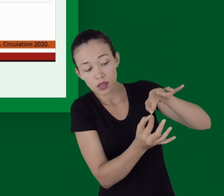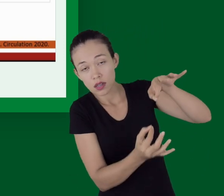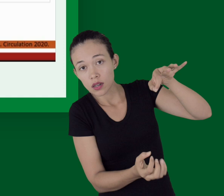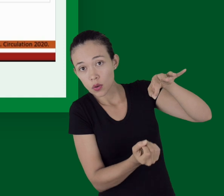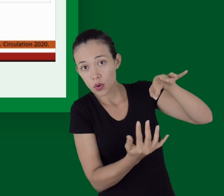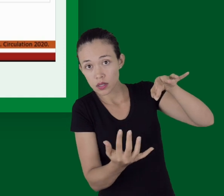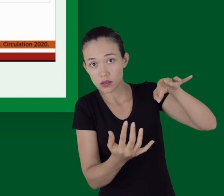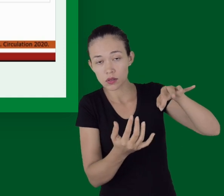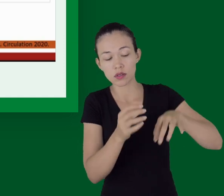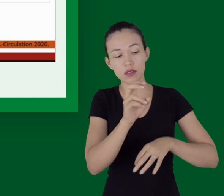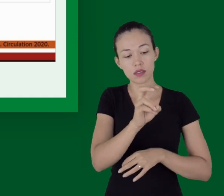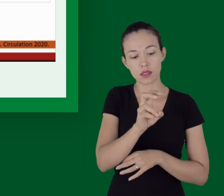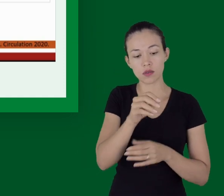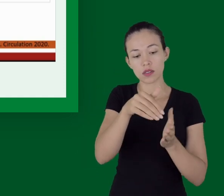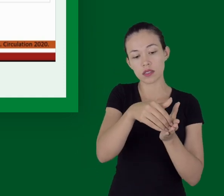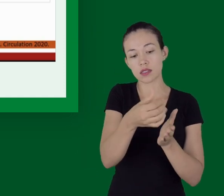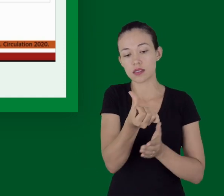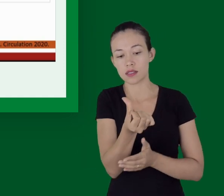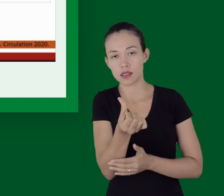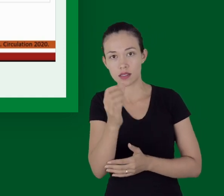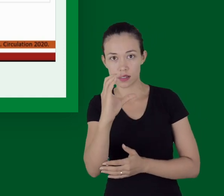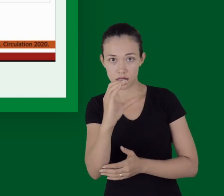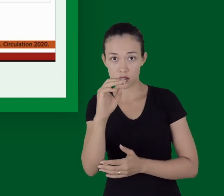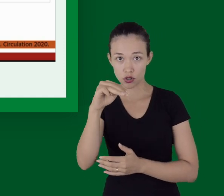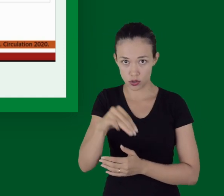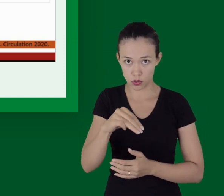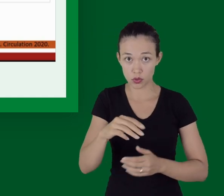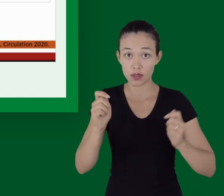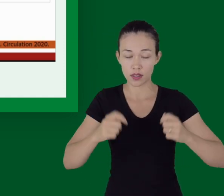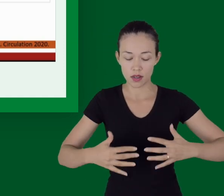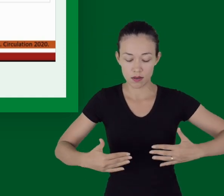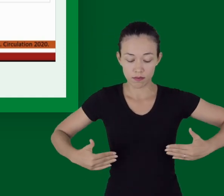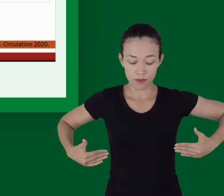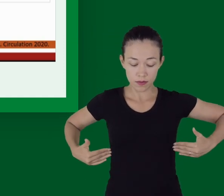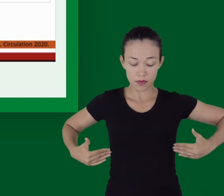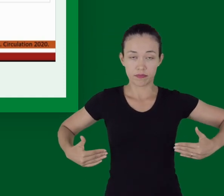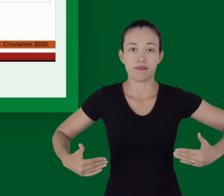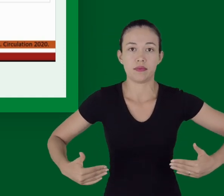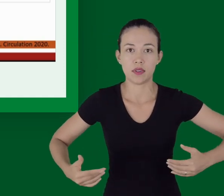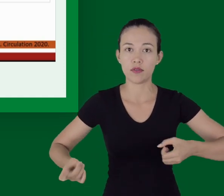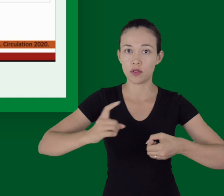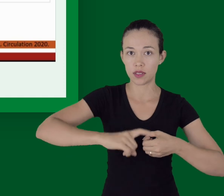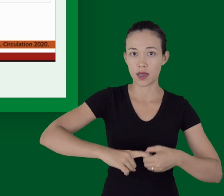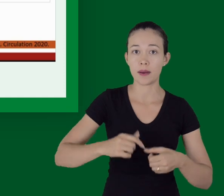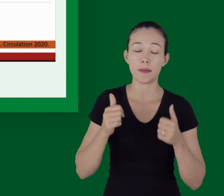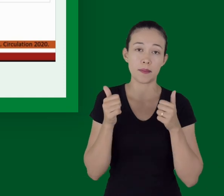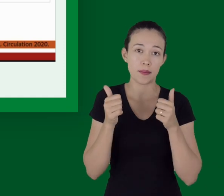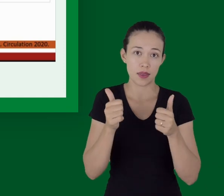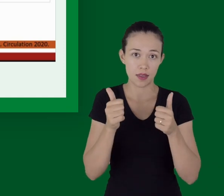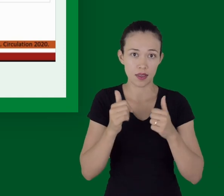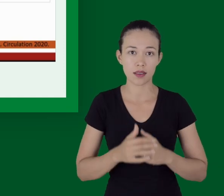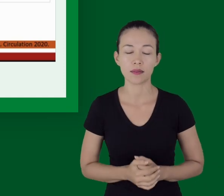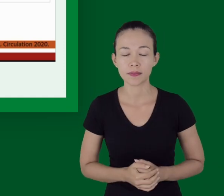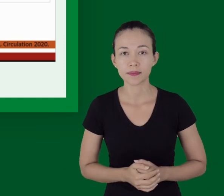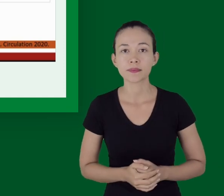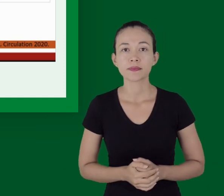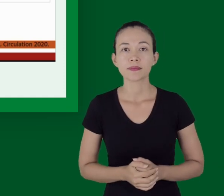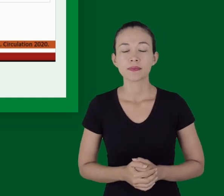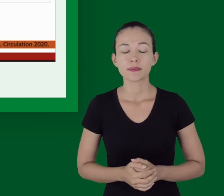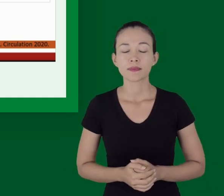comprimindo uma profundidade de 5 a 6 centímetros, permitindo o retorno total do tórax após cada compressão,